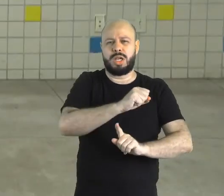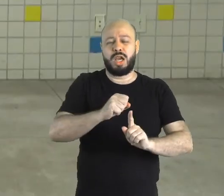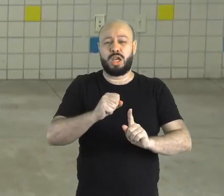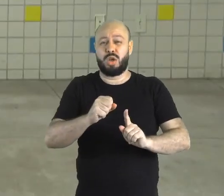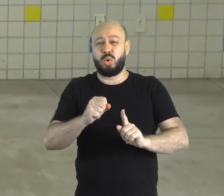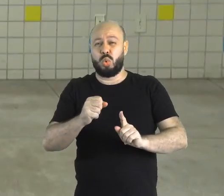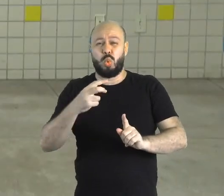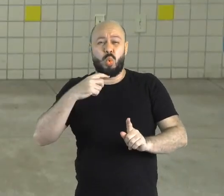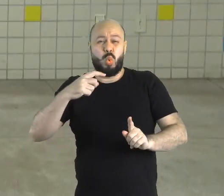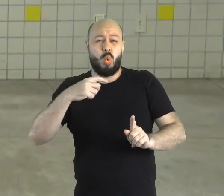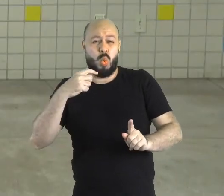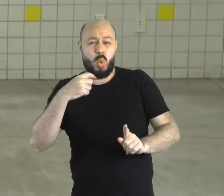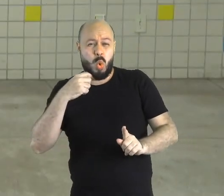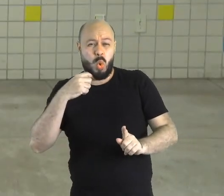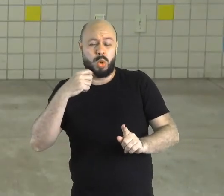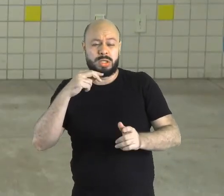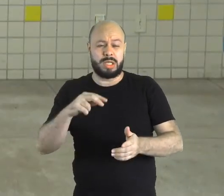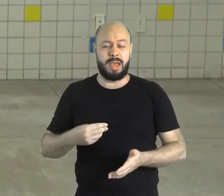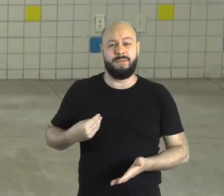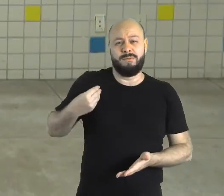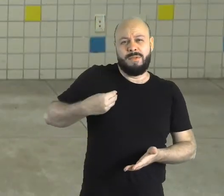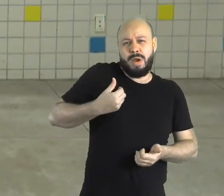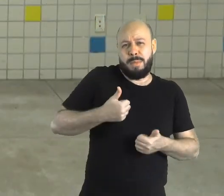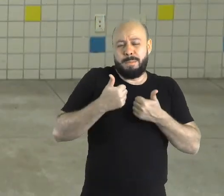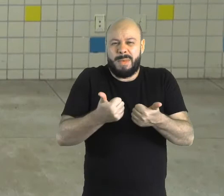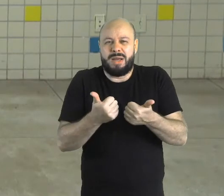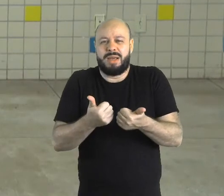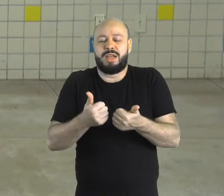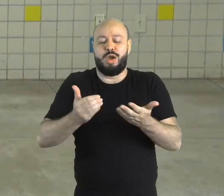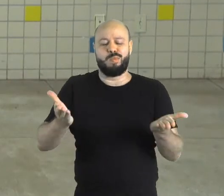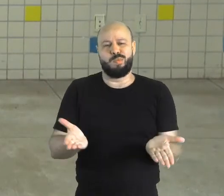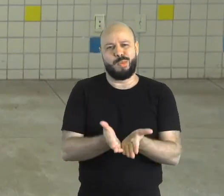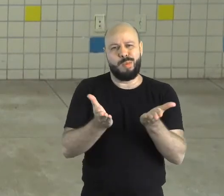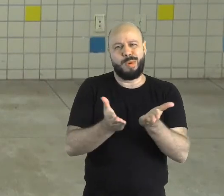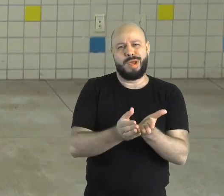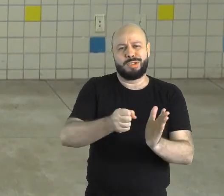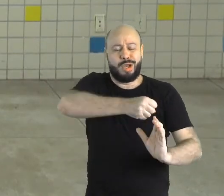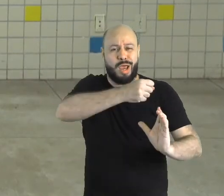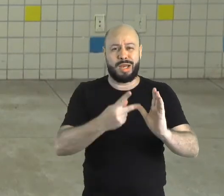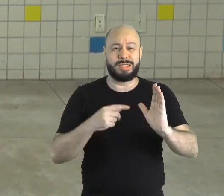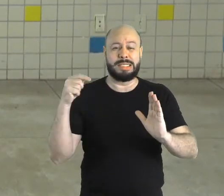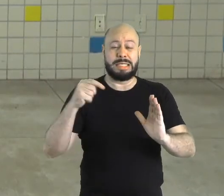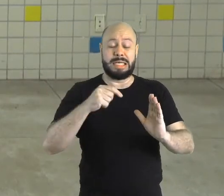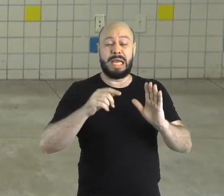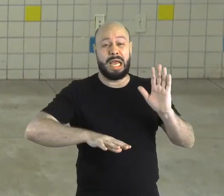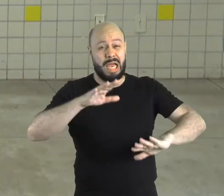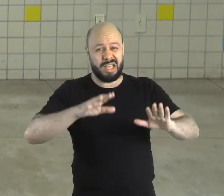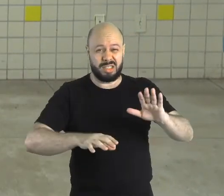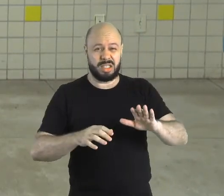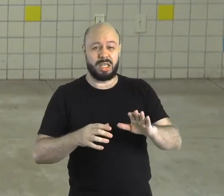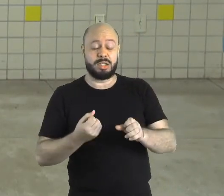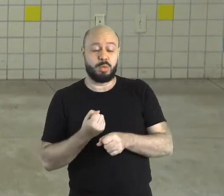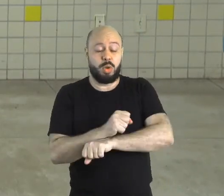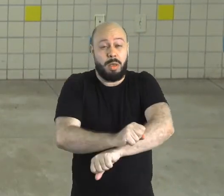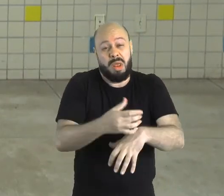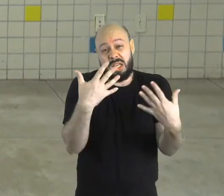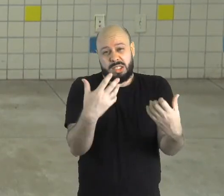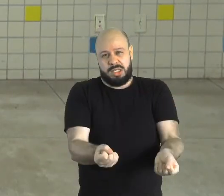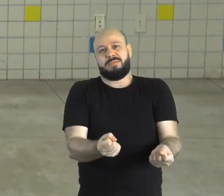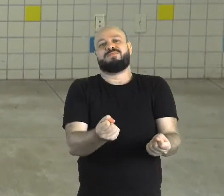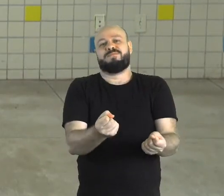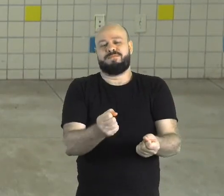manter, então ela se submete, certo? Então, a pobreza é uma das características, né? Que faz ocorrer o trabalho escravo no Brasil.